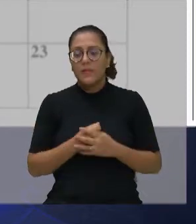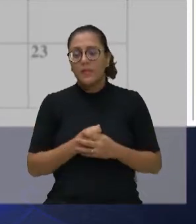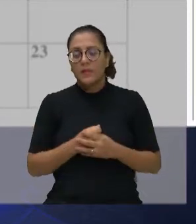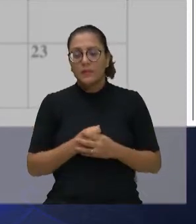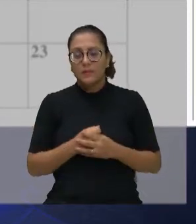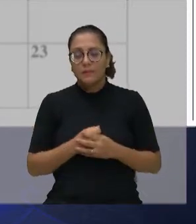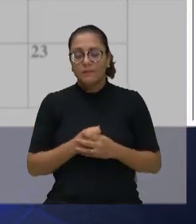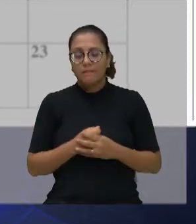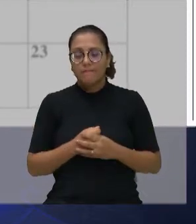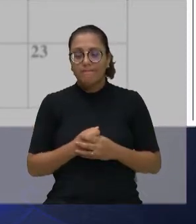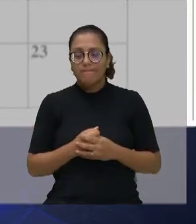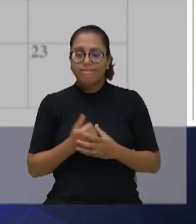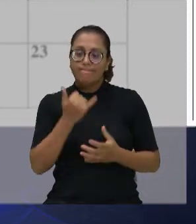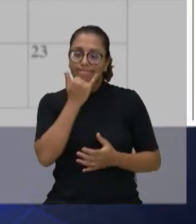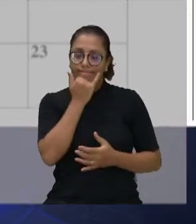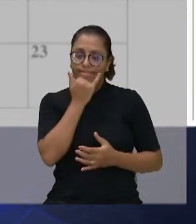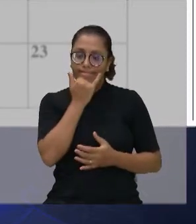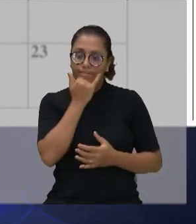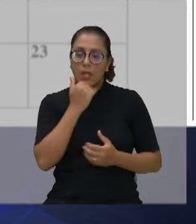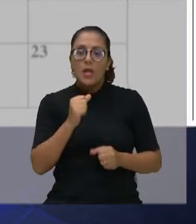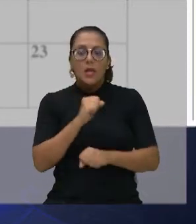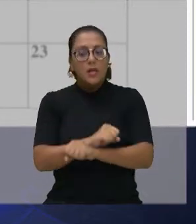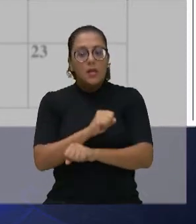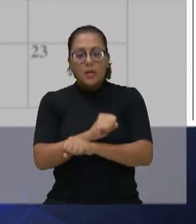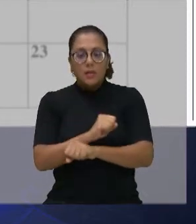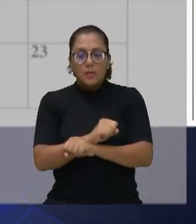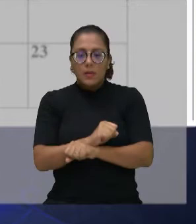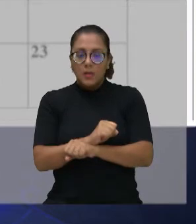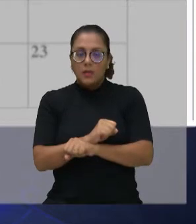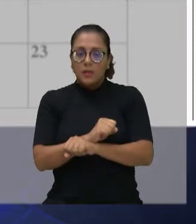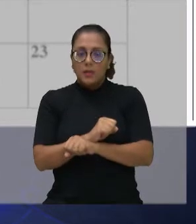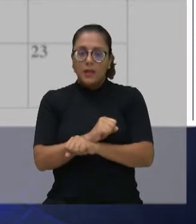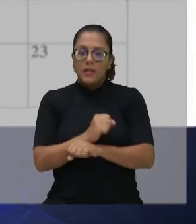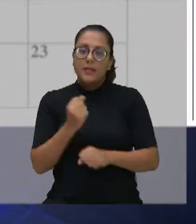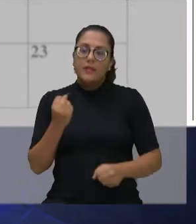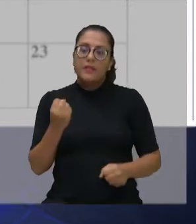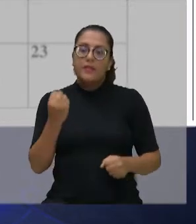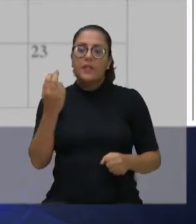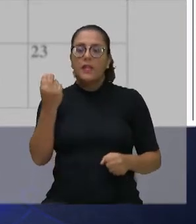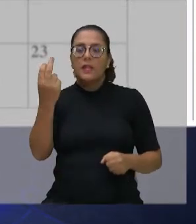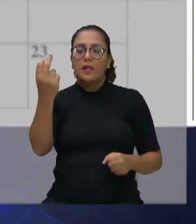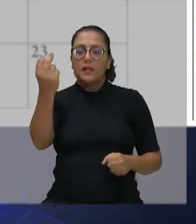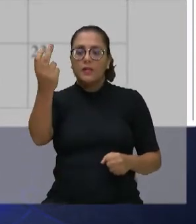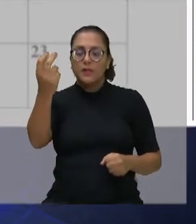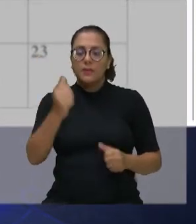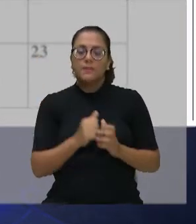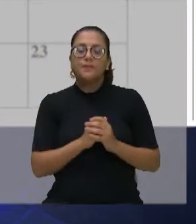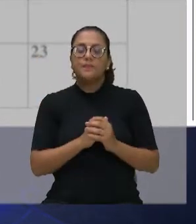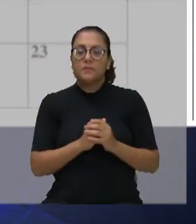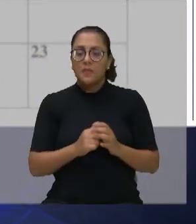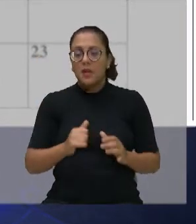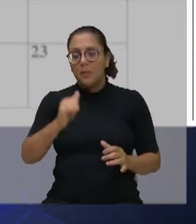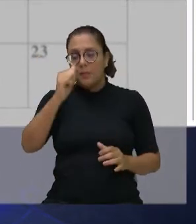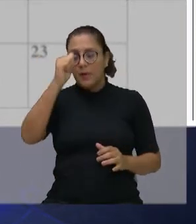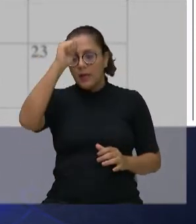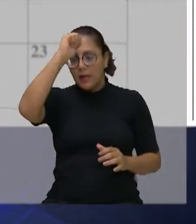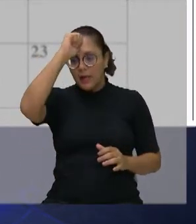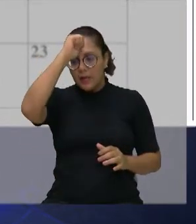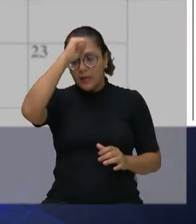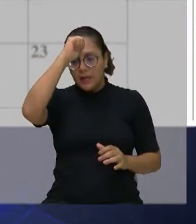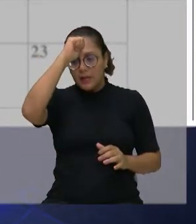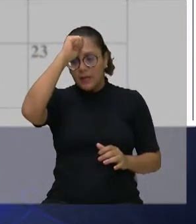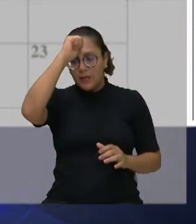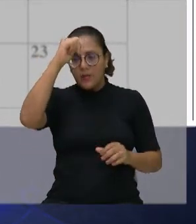Eu espero que essa viagem para a Índia é a